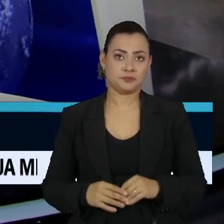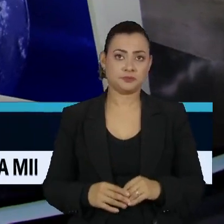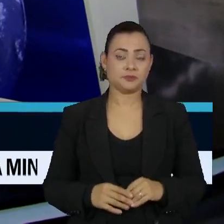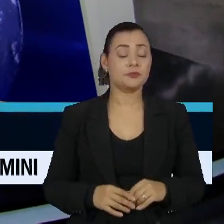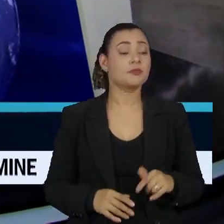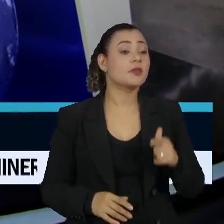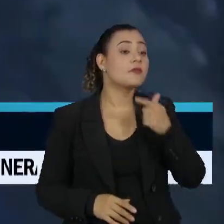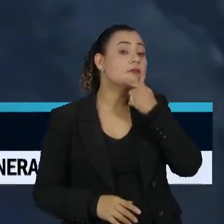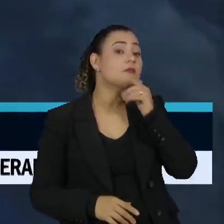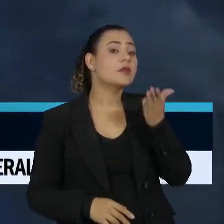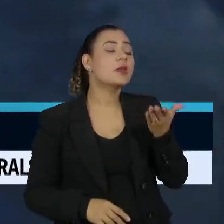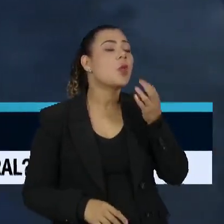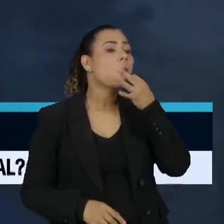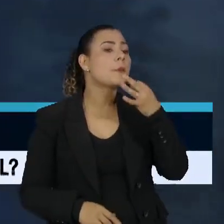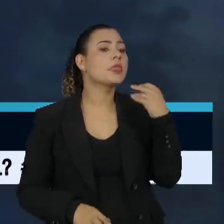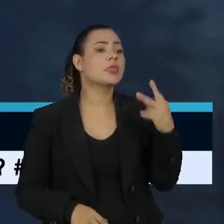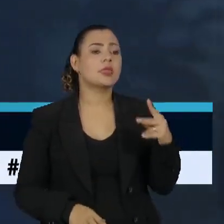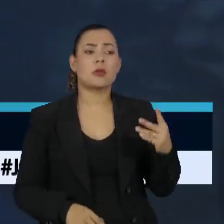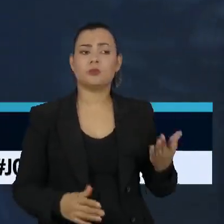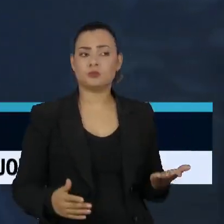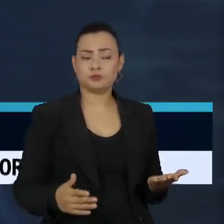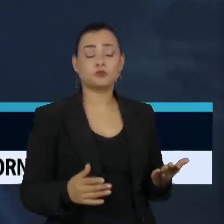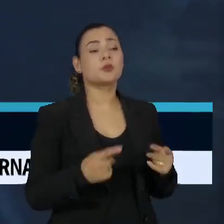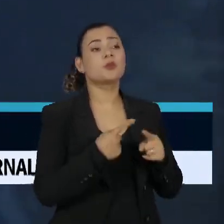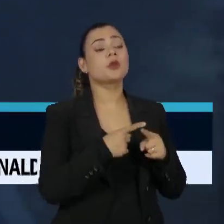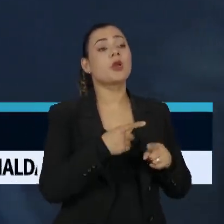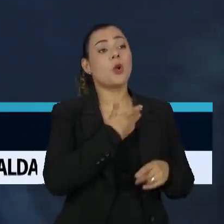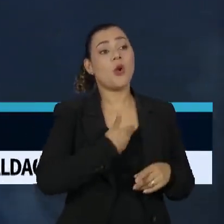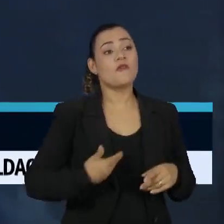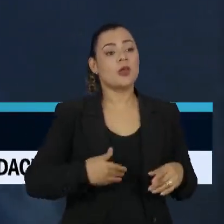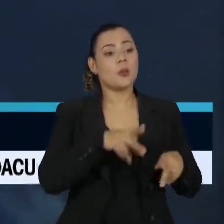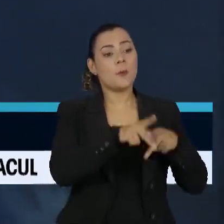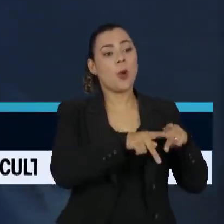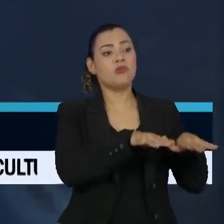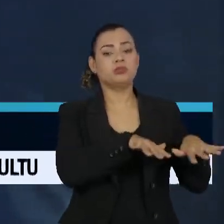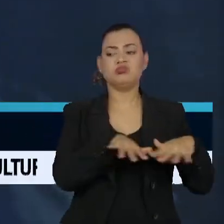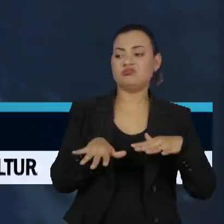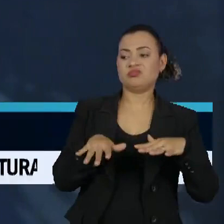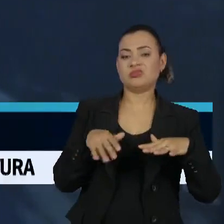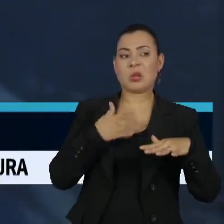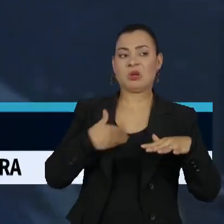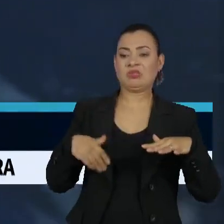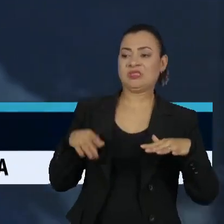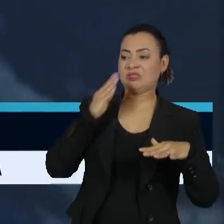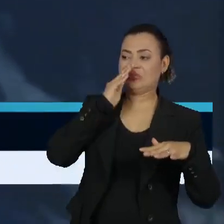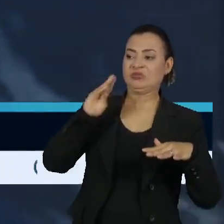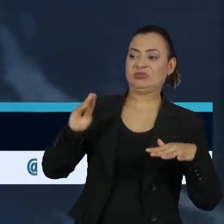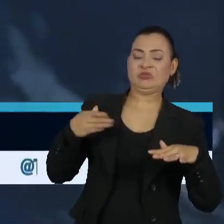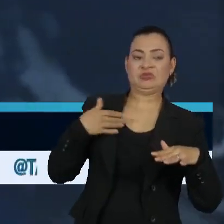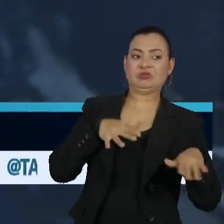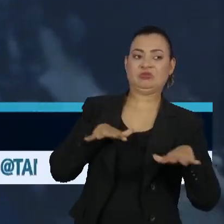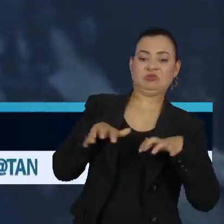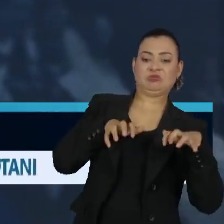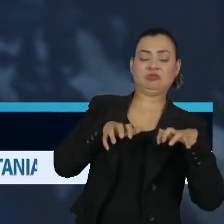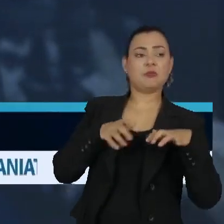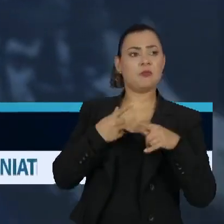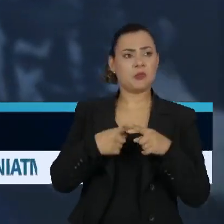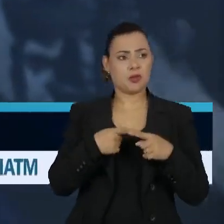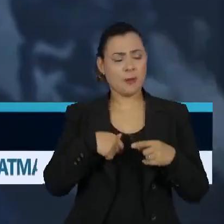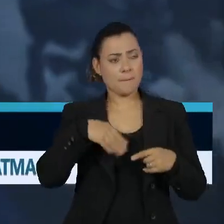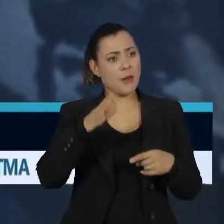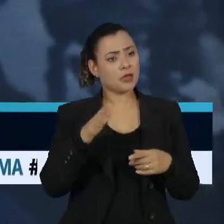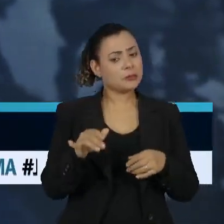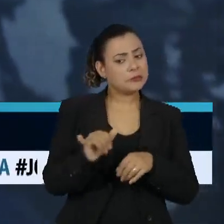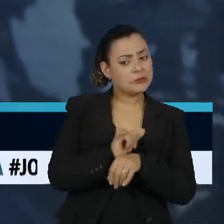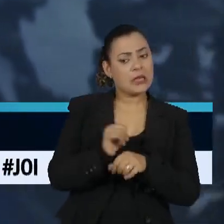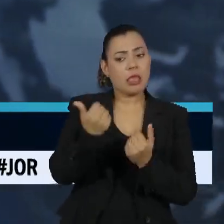Vila, e na sua opinião, o que você acha que fez a reprovação do governo aumentar? Pode ter a ver com essa busca pela melhor governabilidade,